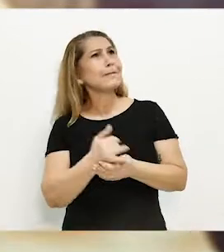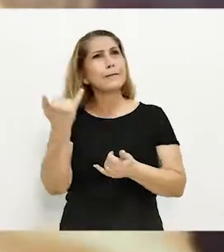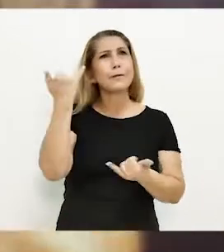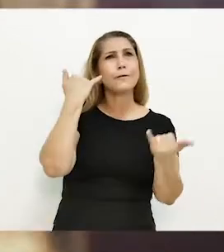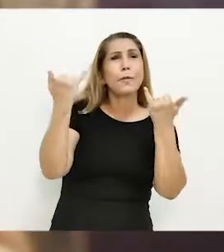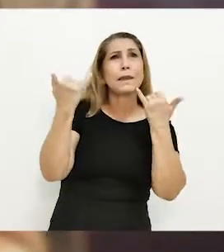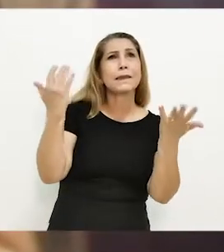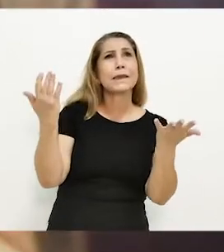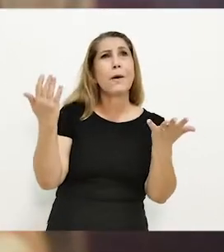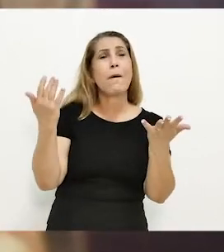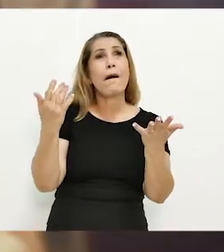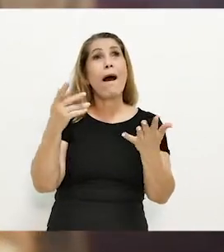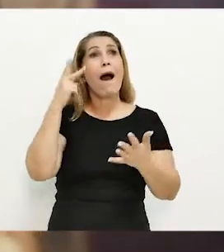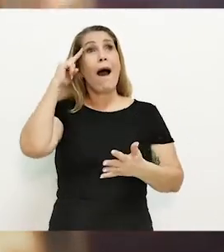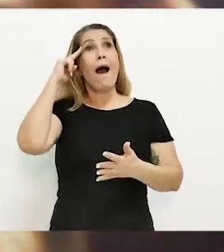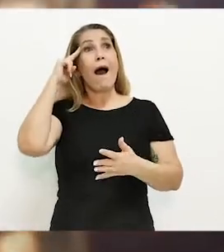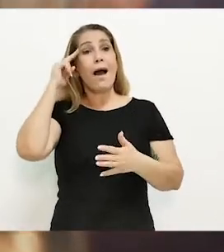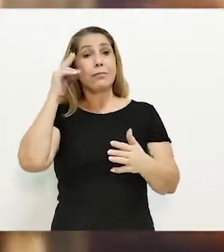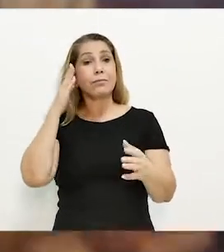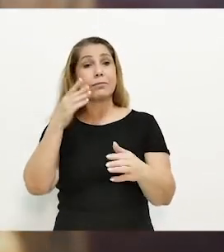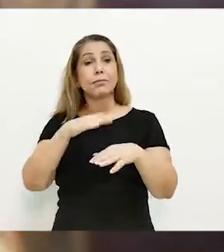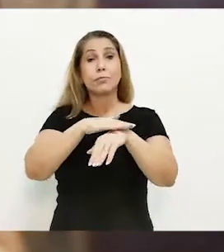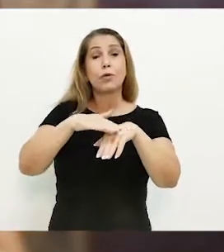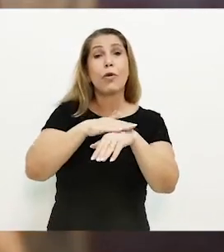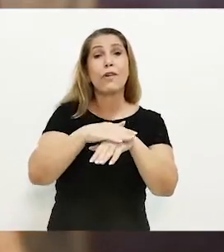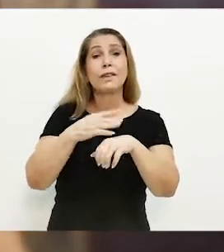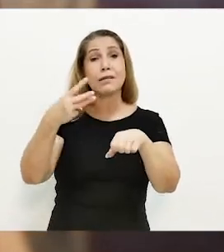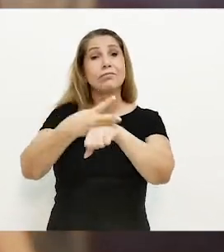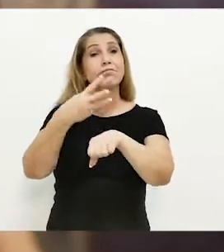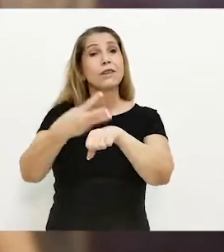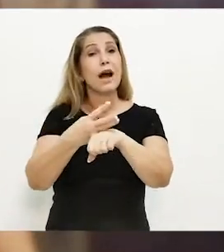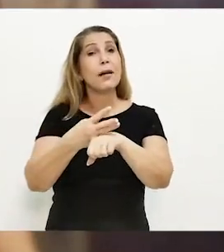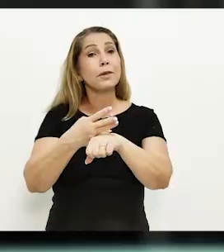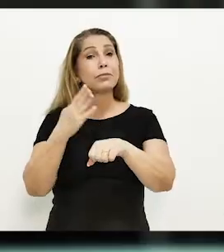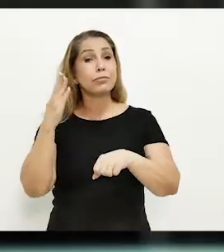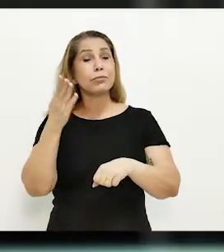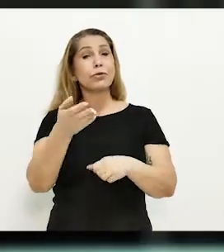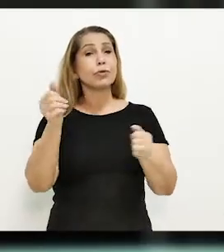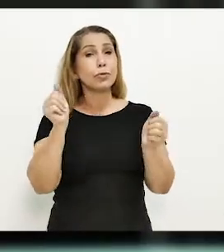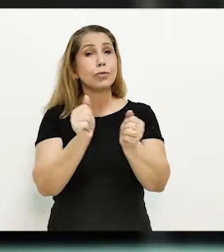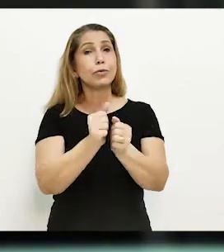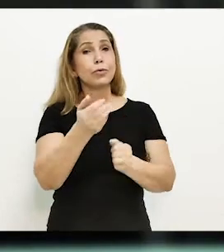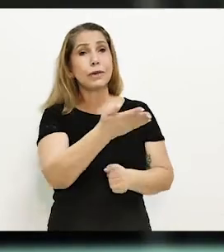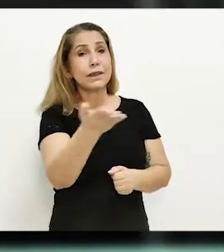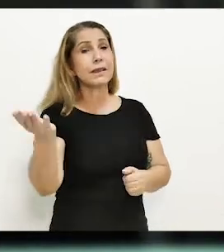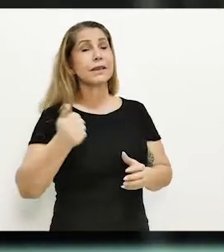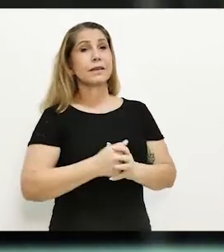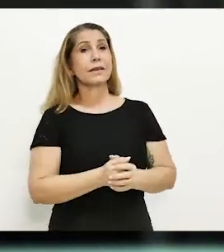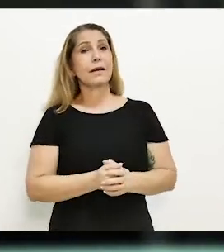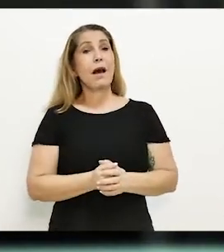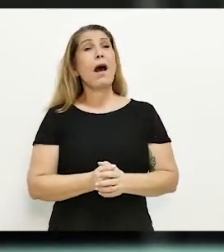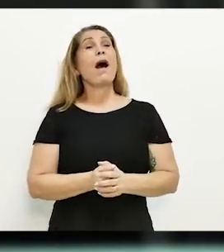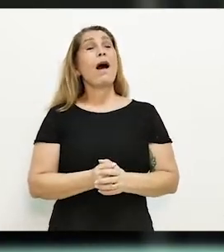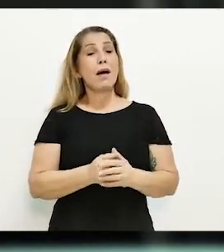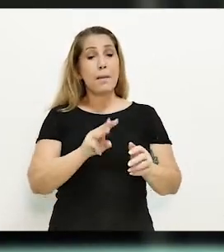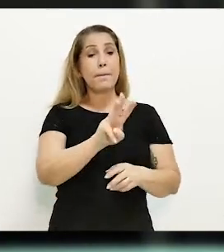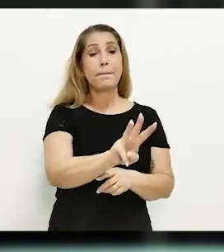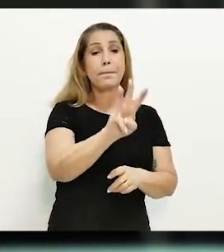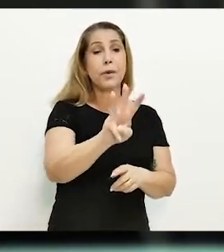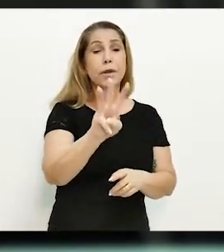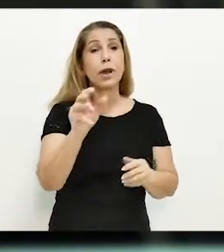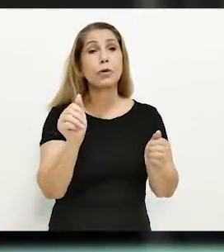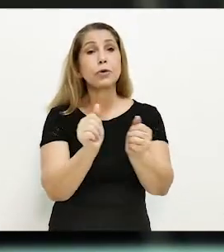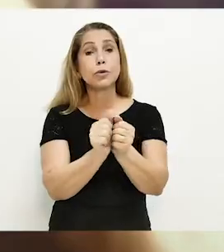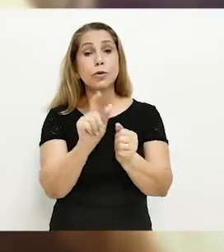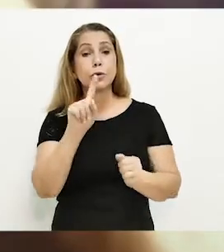e falei direto pelo Zap com vocês. Ah, que ótimo. Deve ter sido pelo portal Juntos